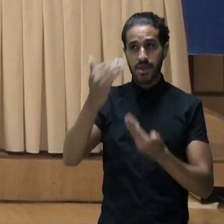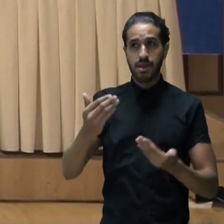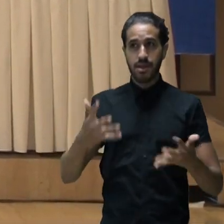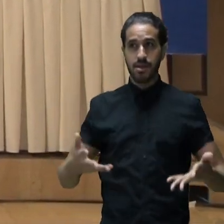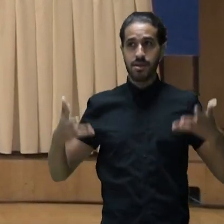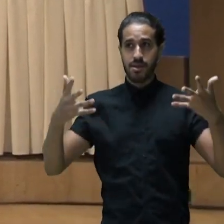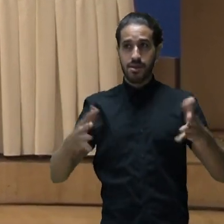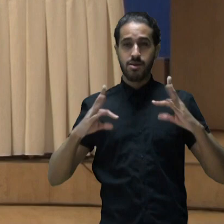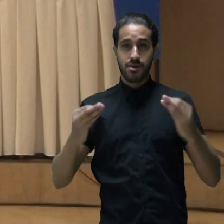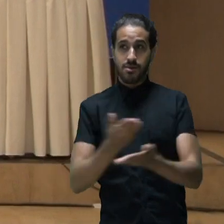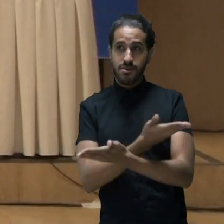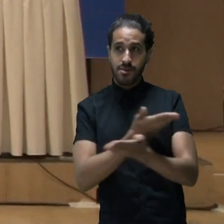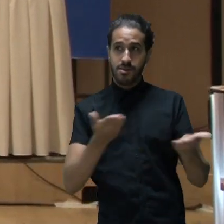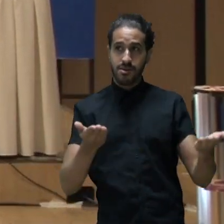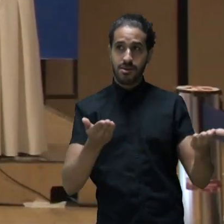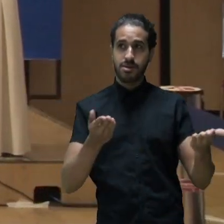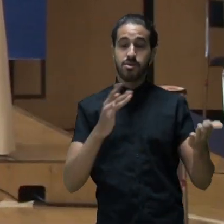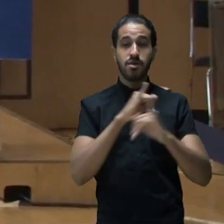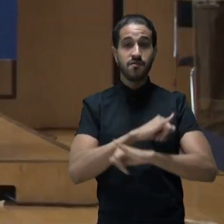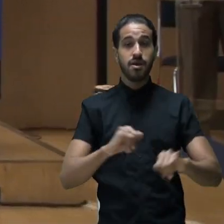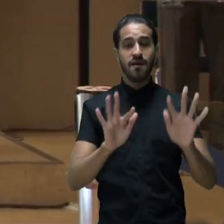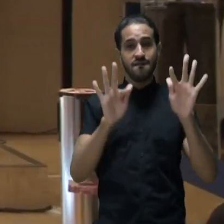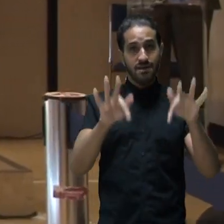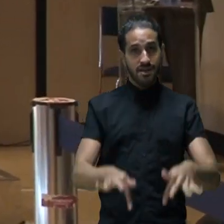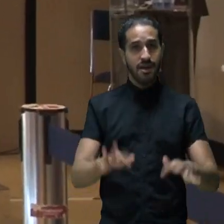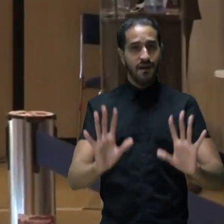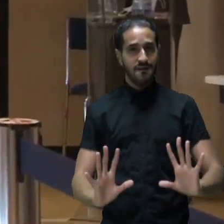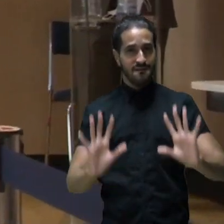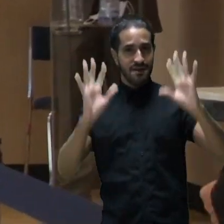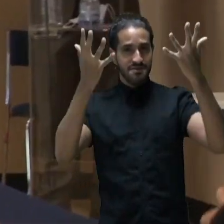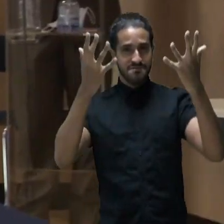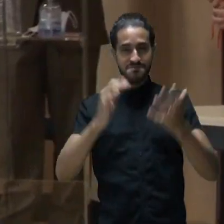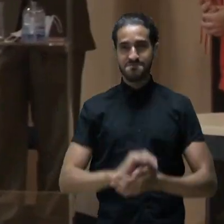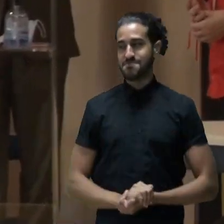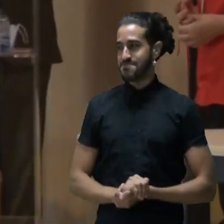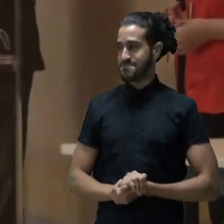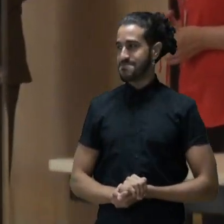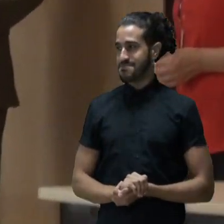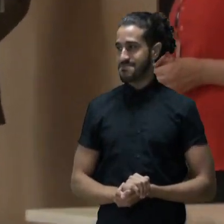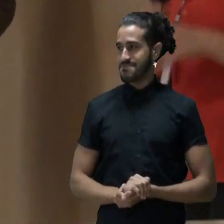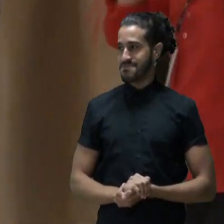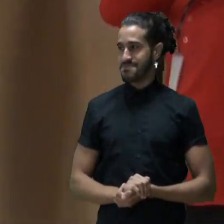Agradecemos a participação de todos e declaramos encerrado este evento.